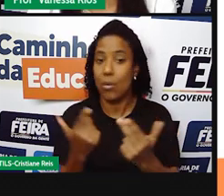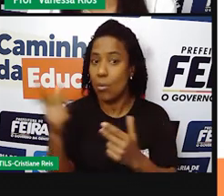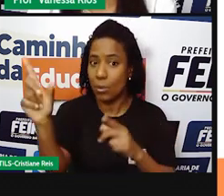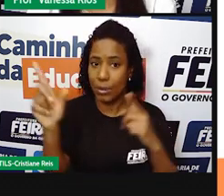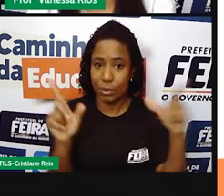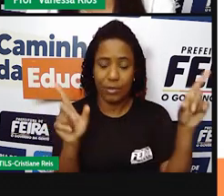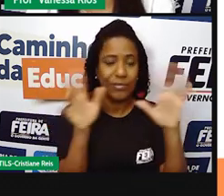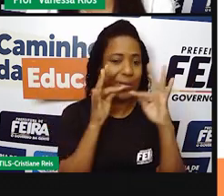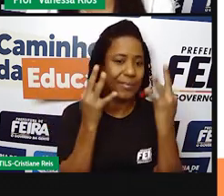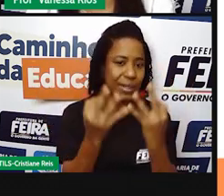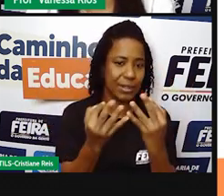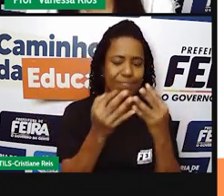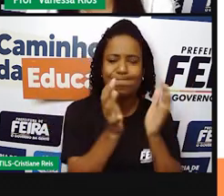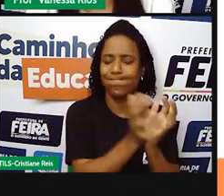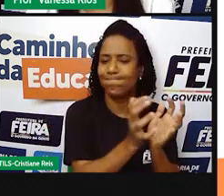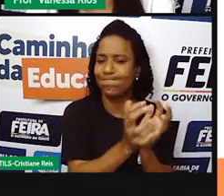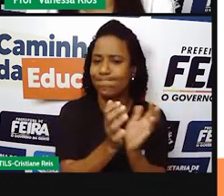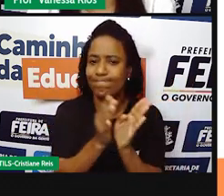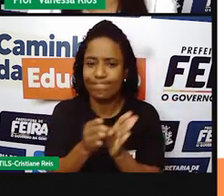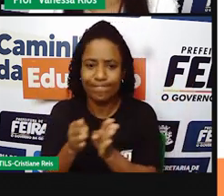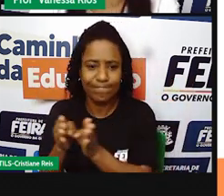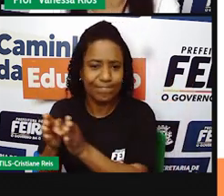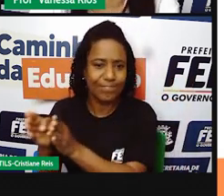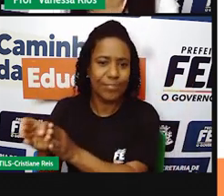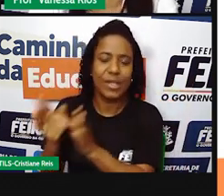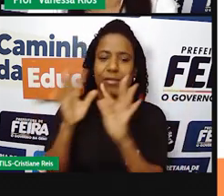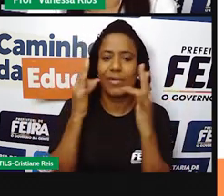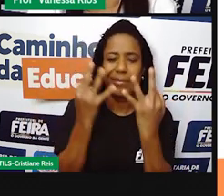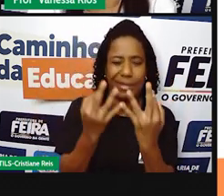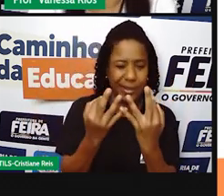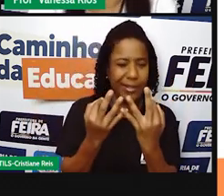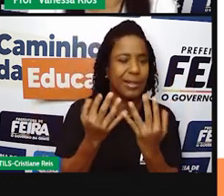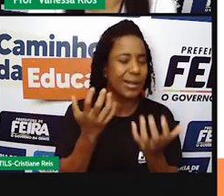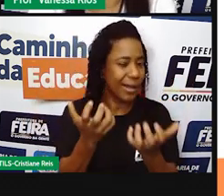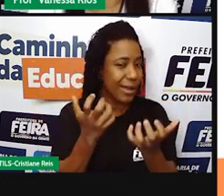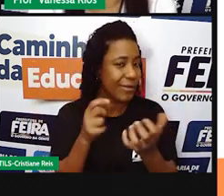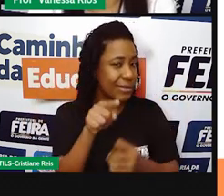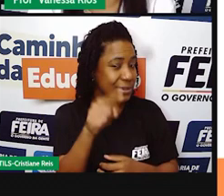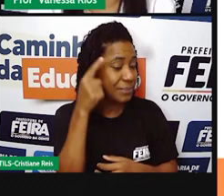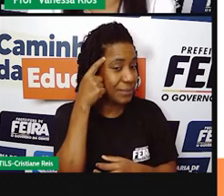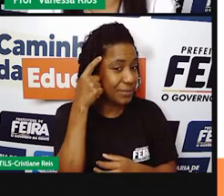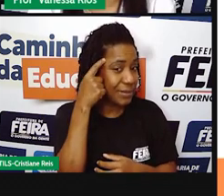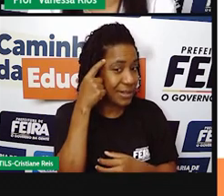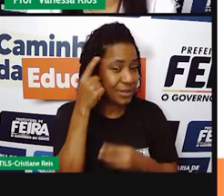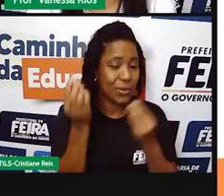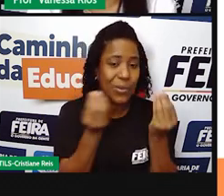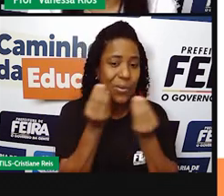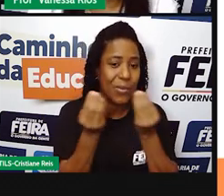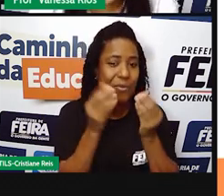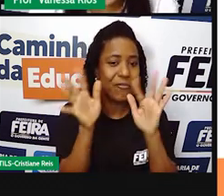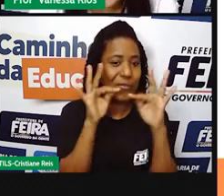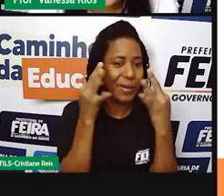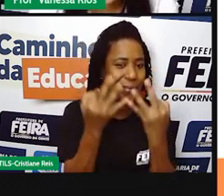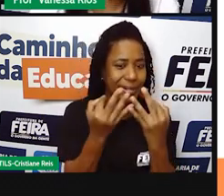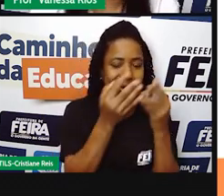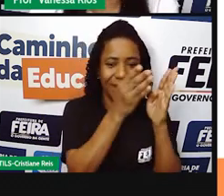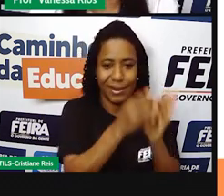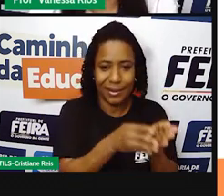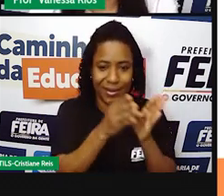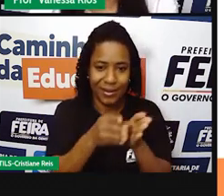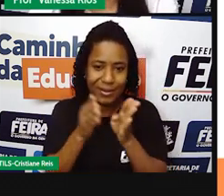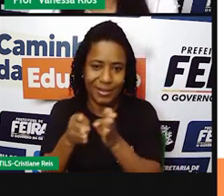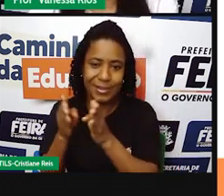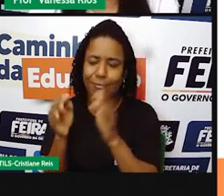Mas aí a própria que você pensa em todas essas diferenças, né? Entre a forma de organizar os famílios. E olha aí agora ao seu